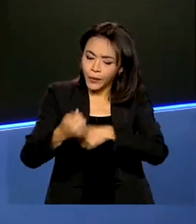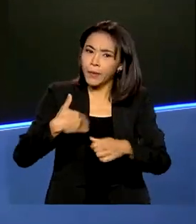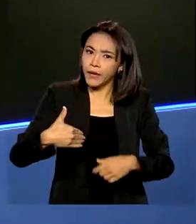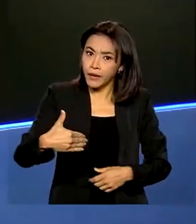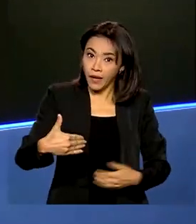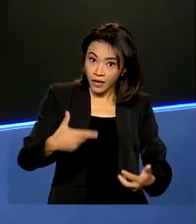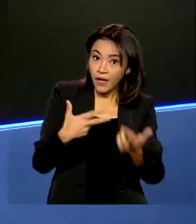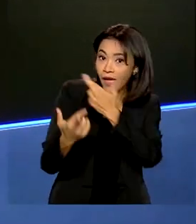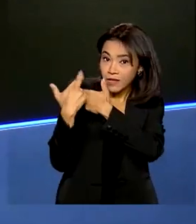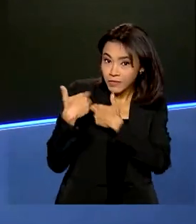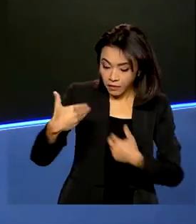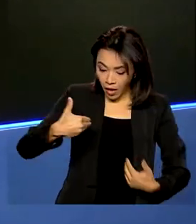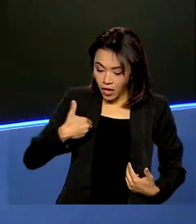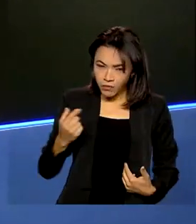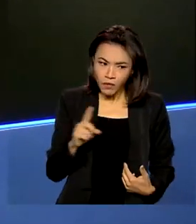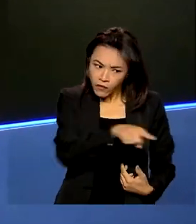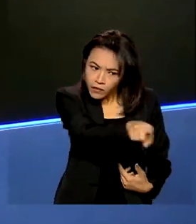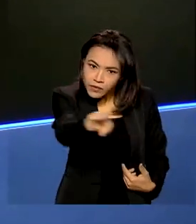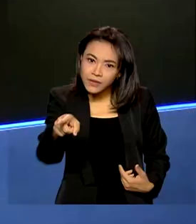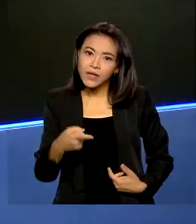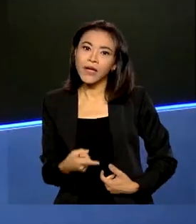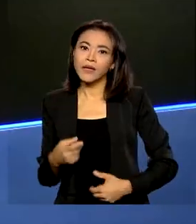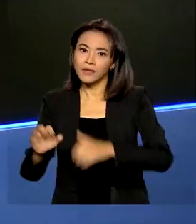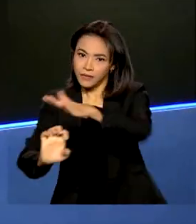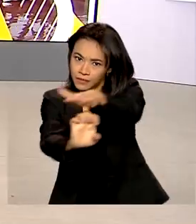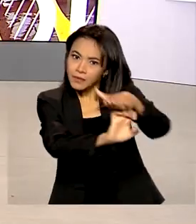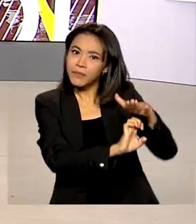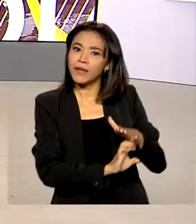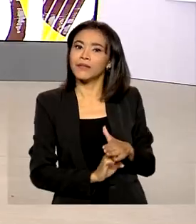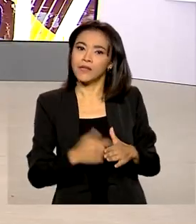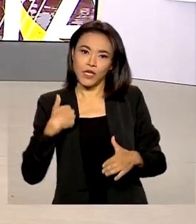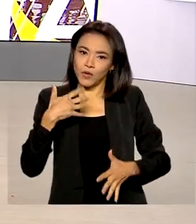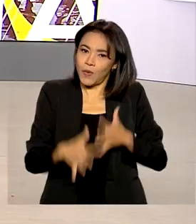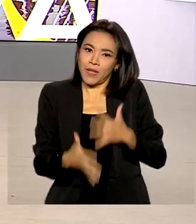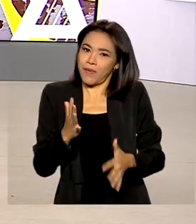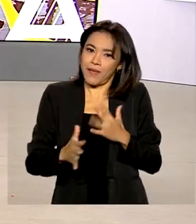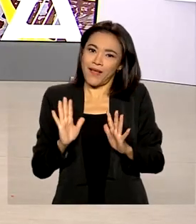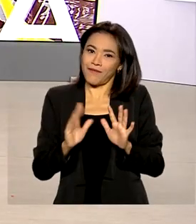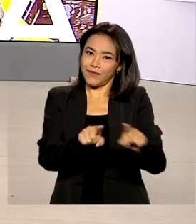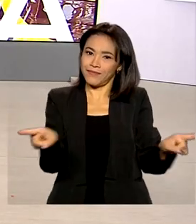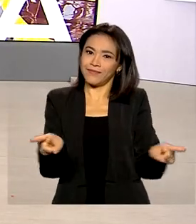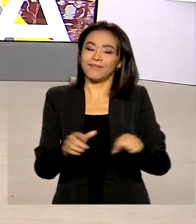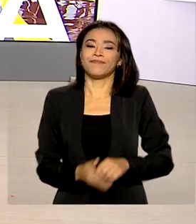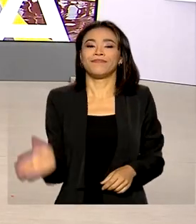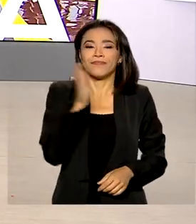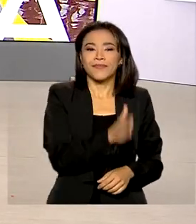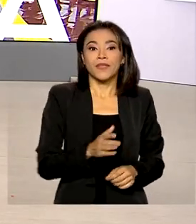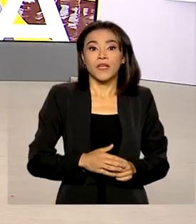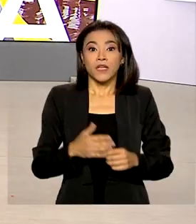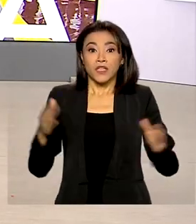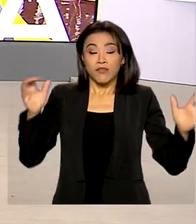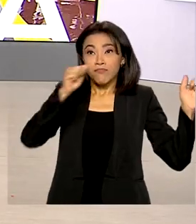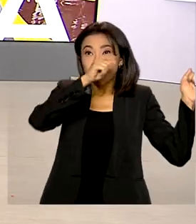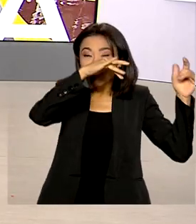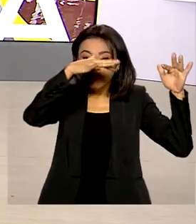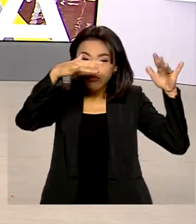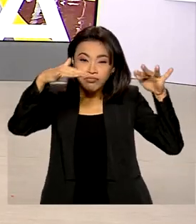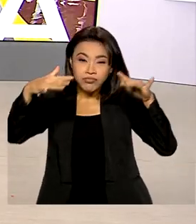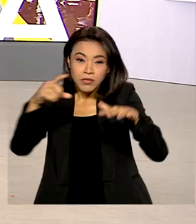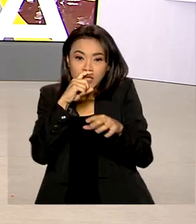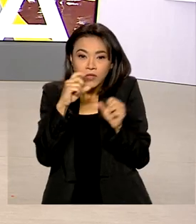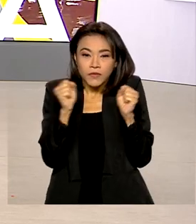vocês, não sou eu. O meu trabalho é não atrapalhar vocês. Com a chegada do inverno e do tempo seco, está